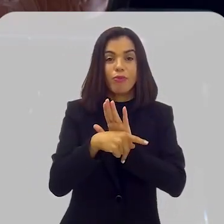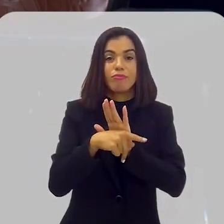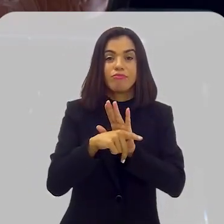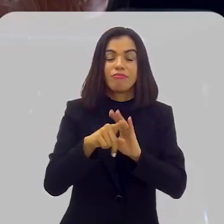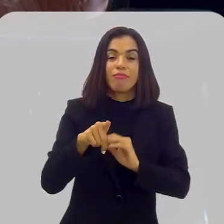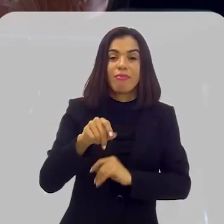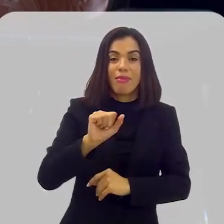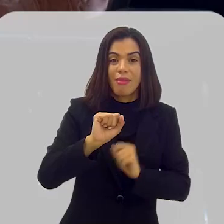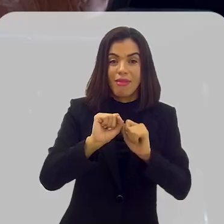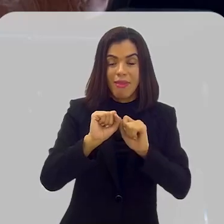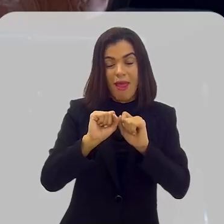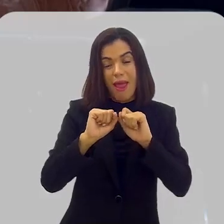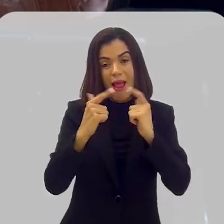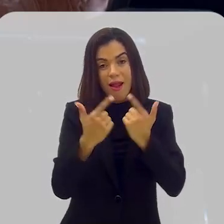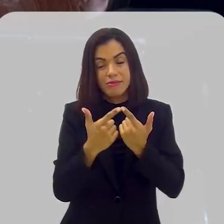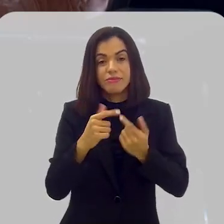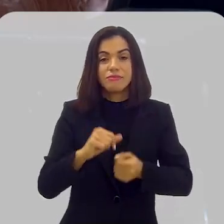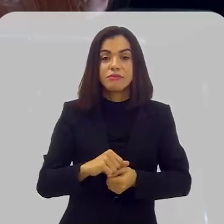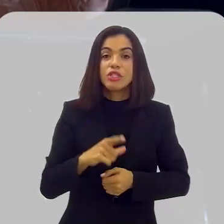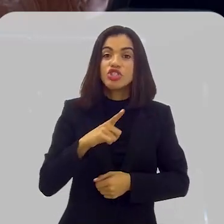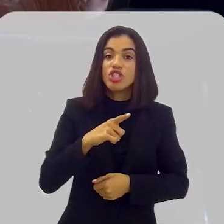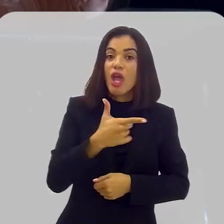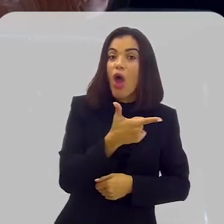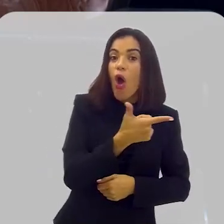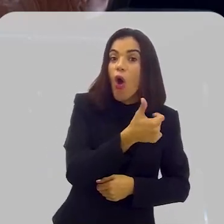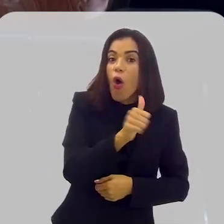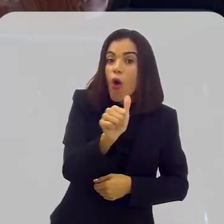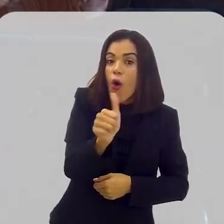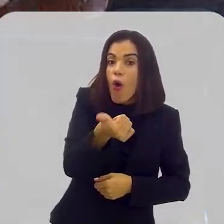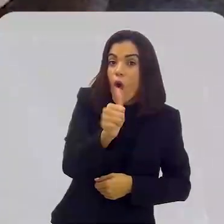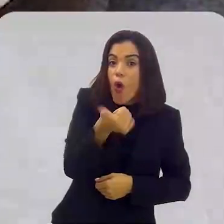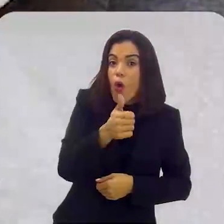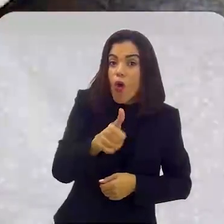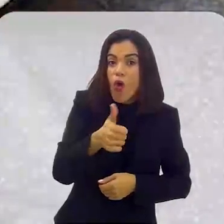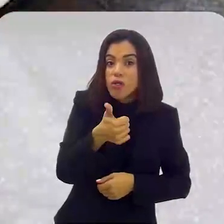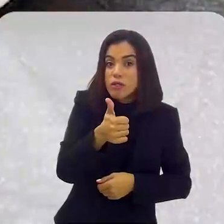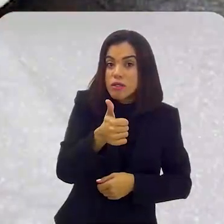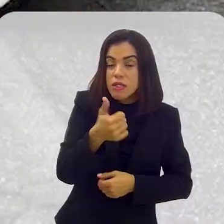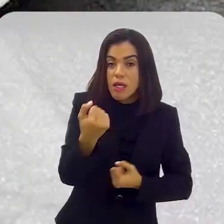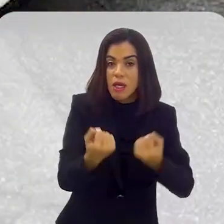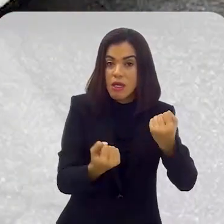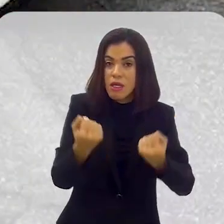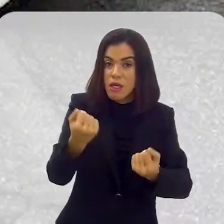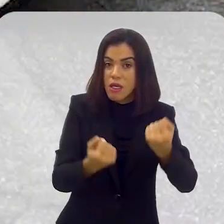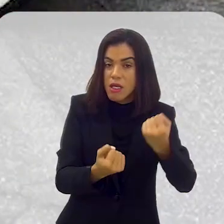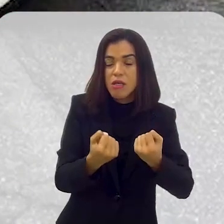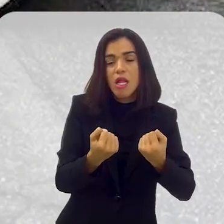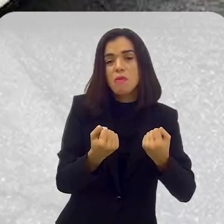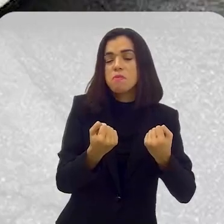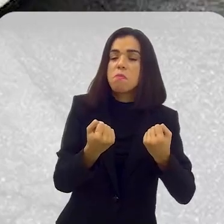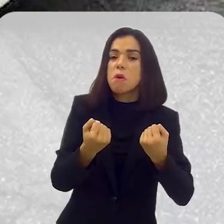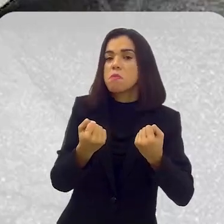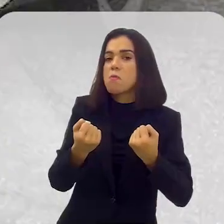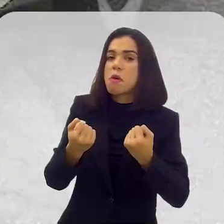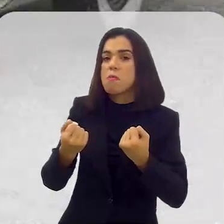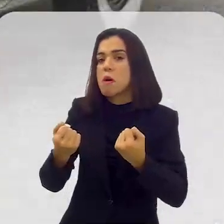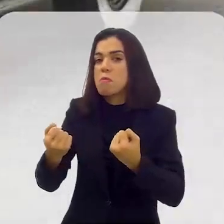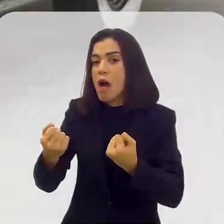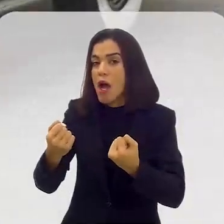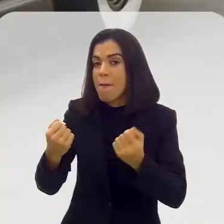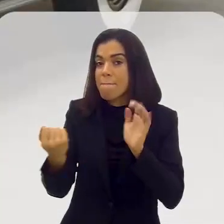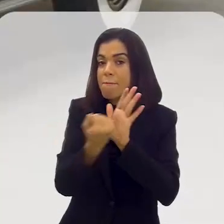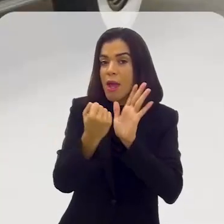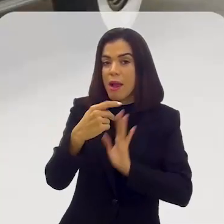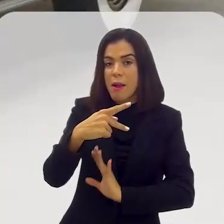Deputados tinha, então, 11 automóveis no total. E Altamirando Requião viajou com o